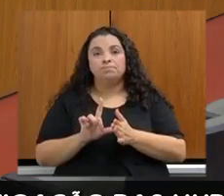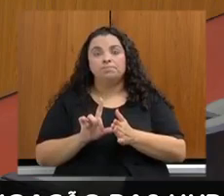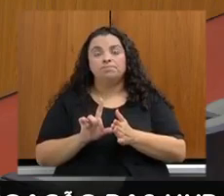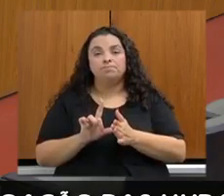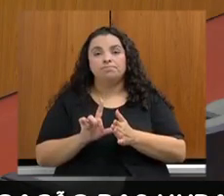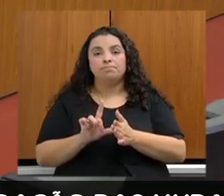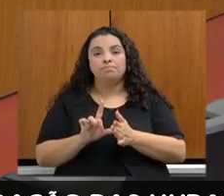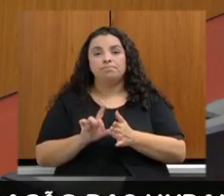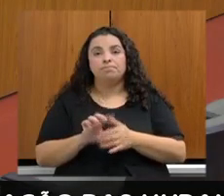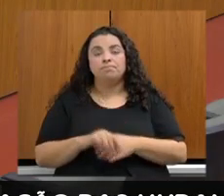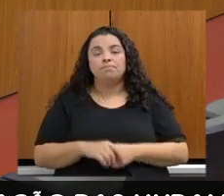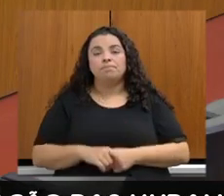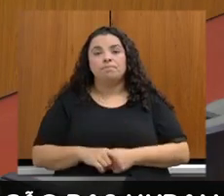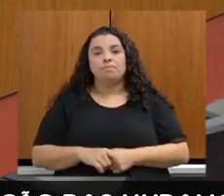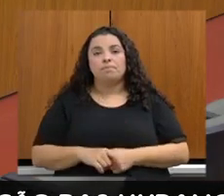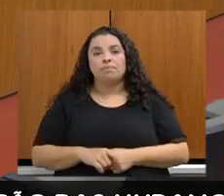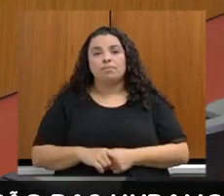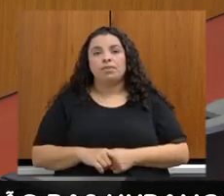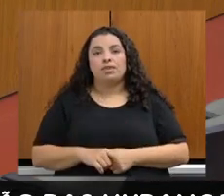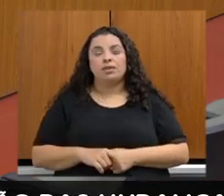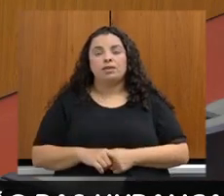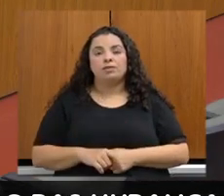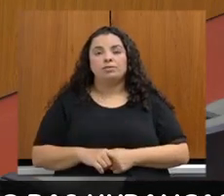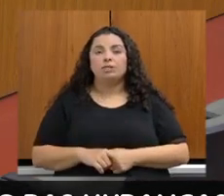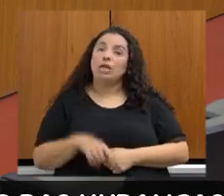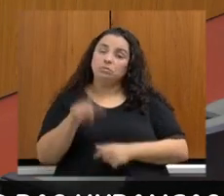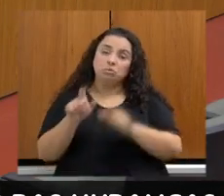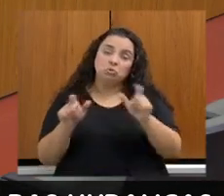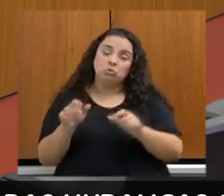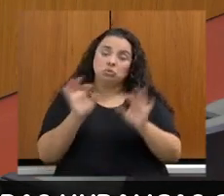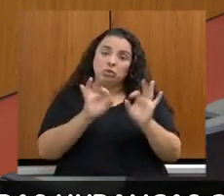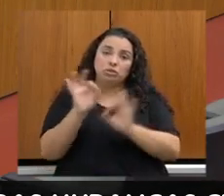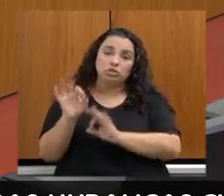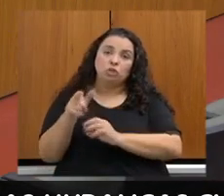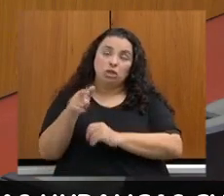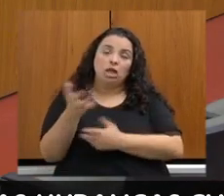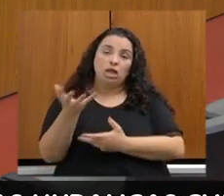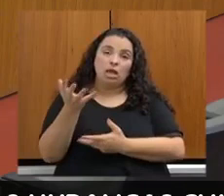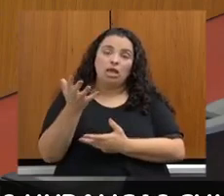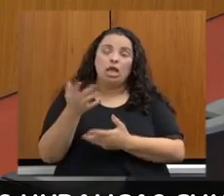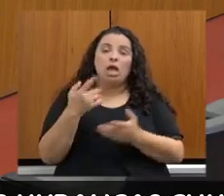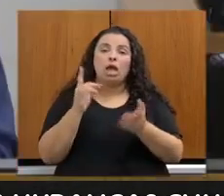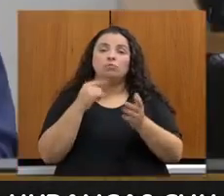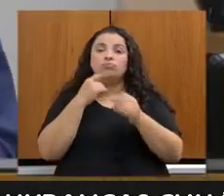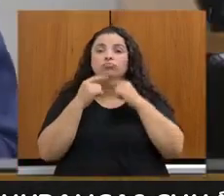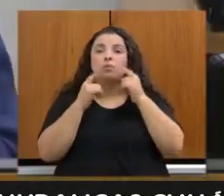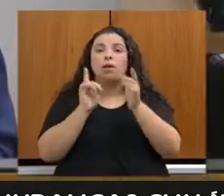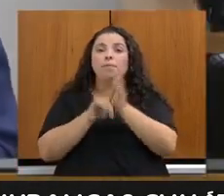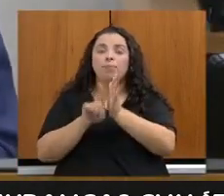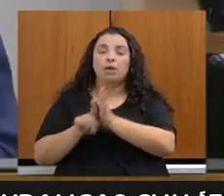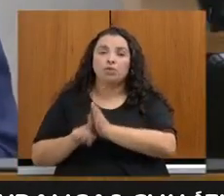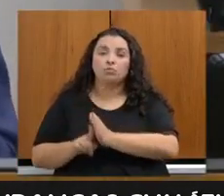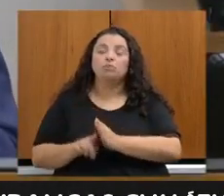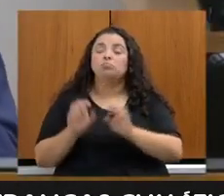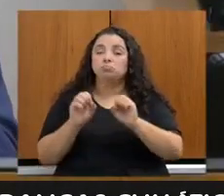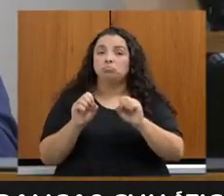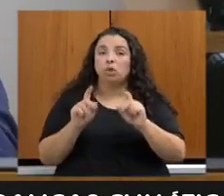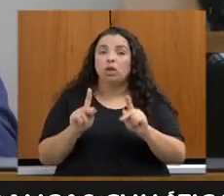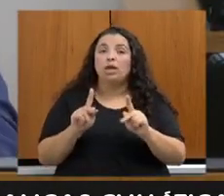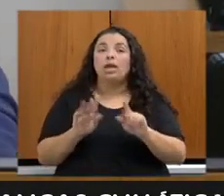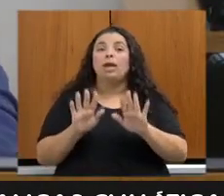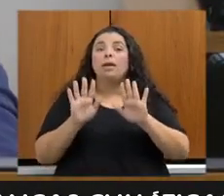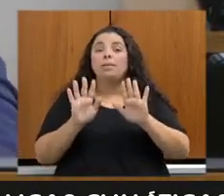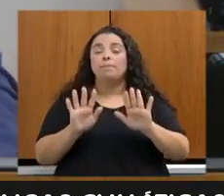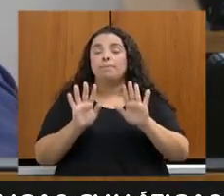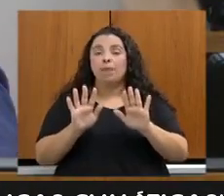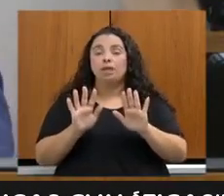da palavra e fazer os questionamentos que nós iremos abrir aqui, eu queria fazer algumas